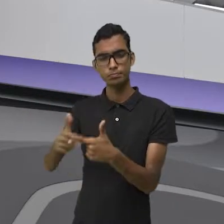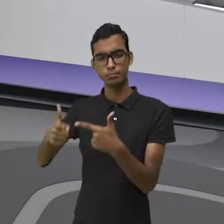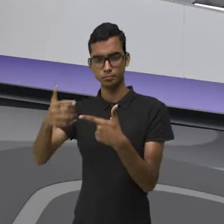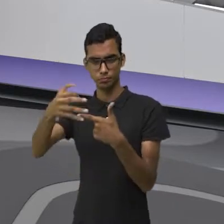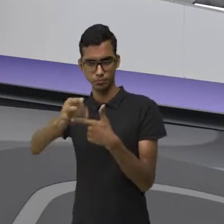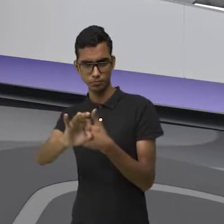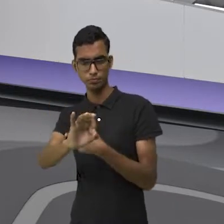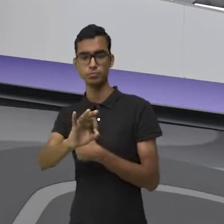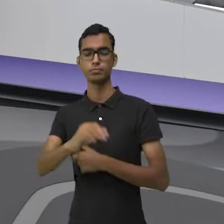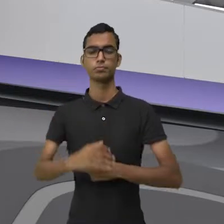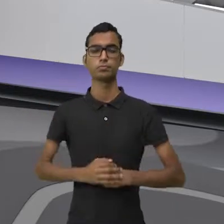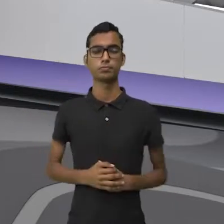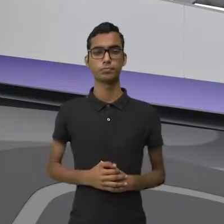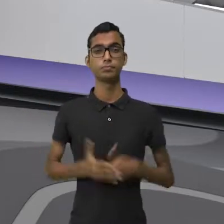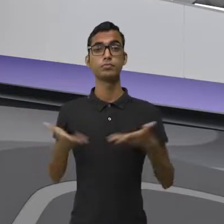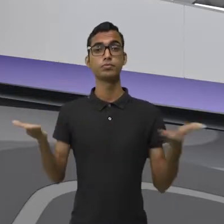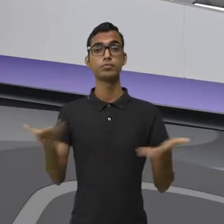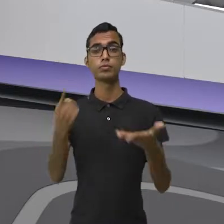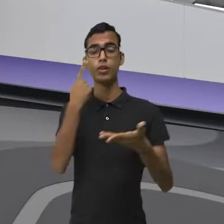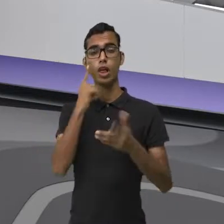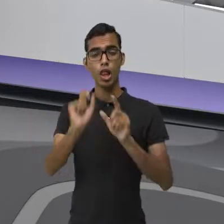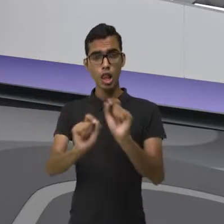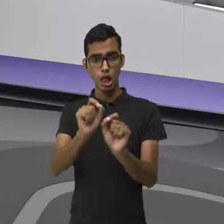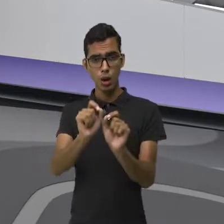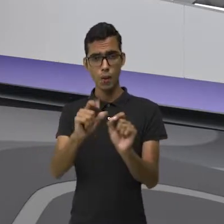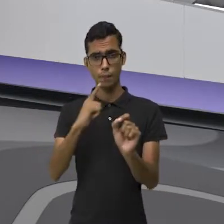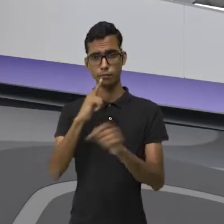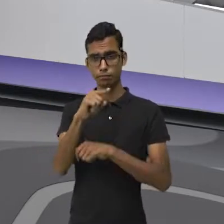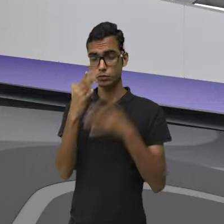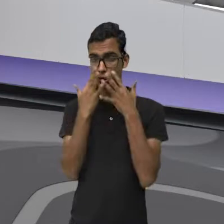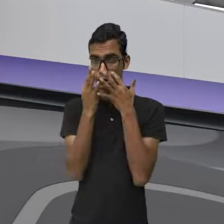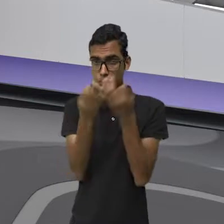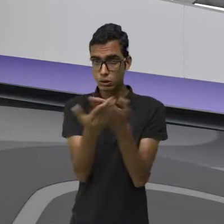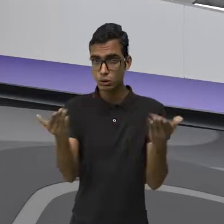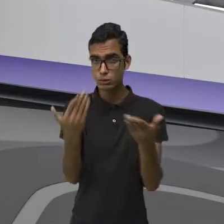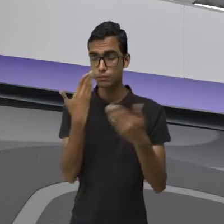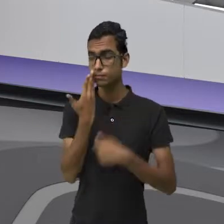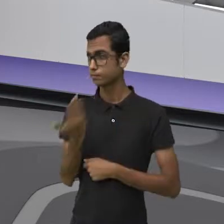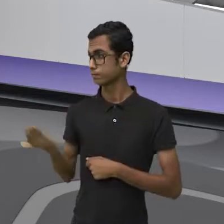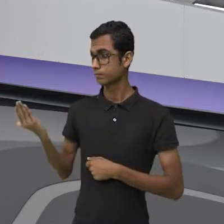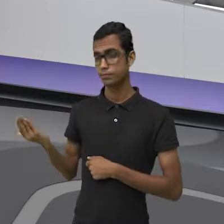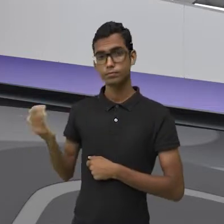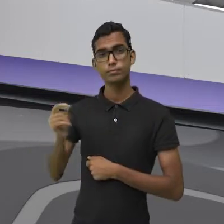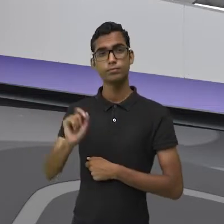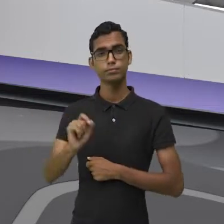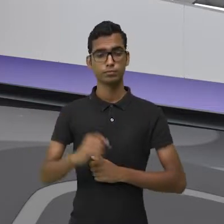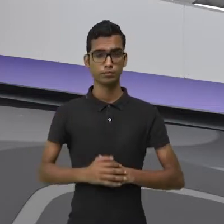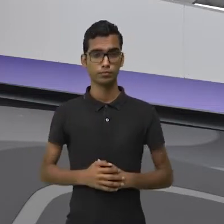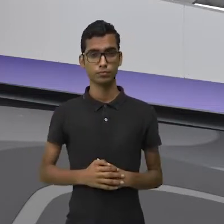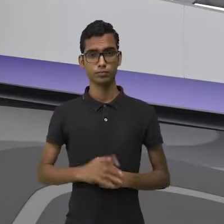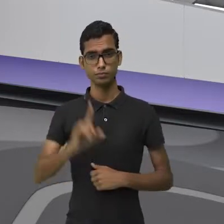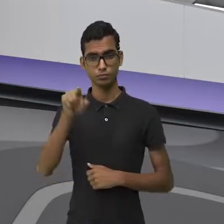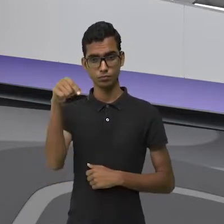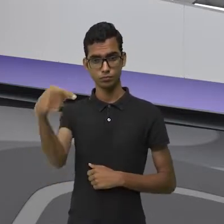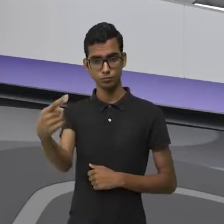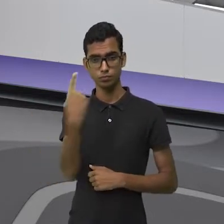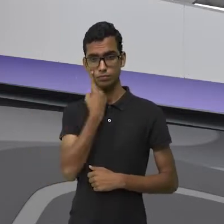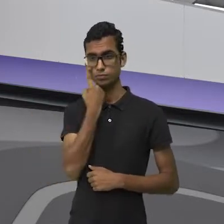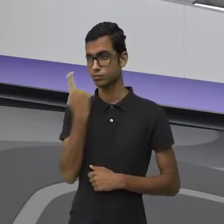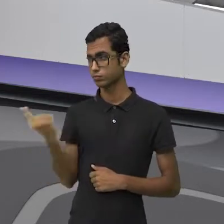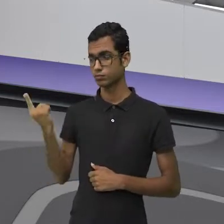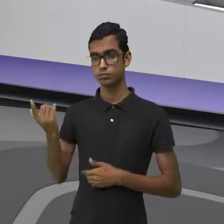está correta. Agora, tem uma coisa que eu gostaria de chamar bem a atenção. Vejamos o nosso próximo